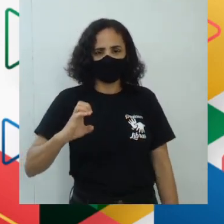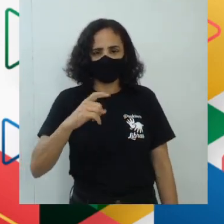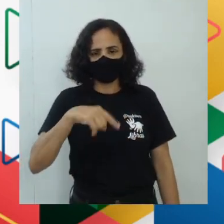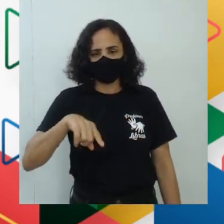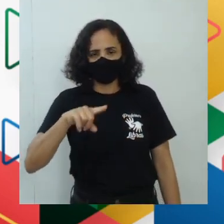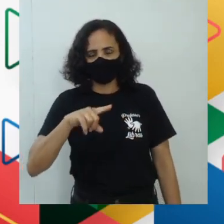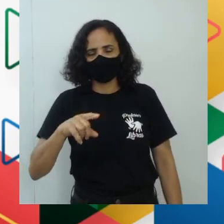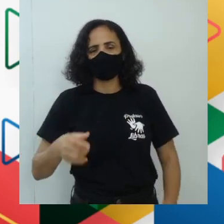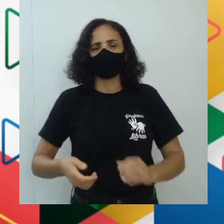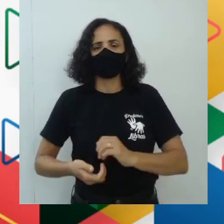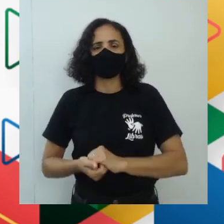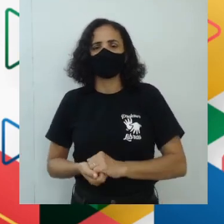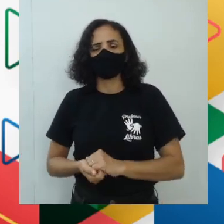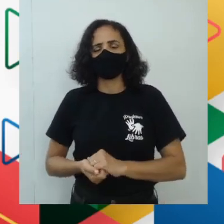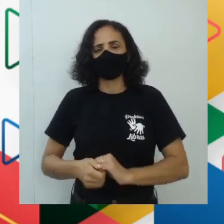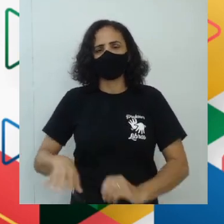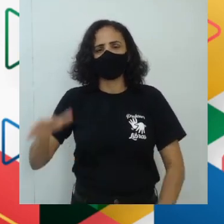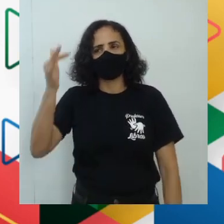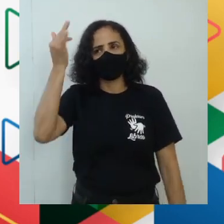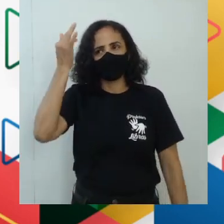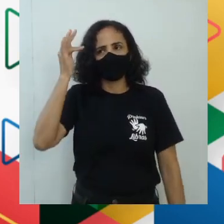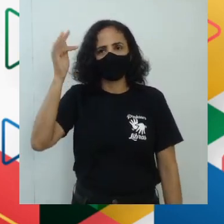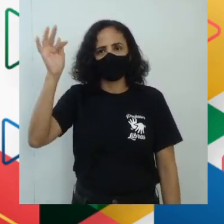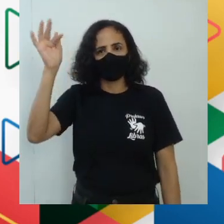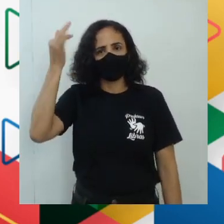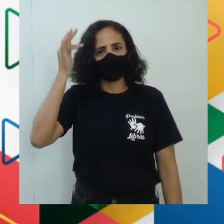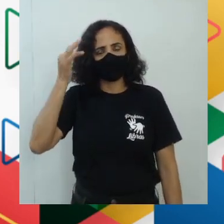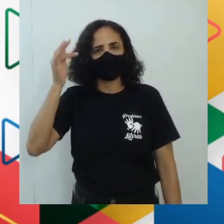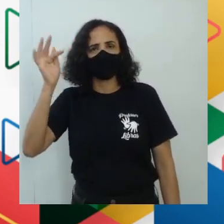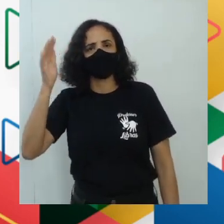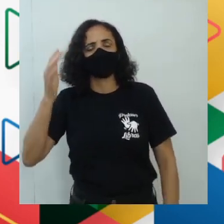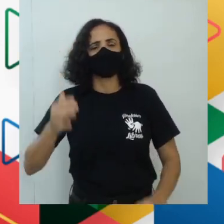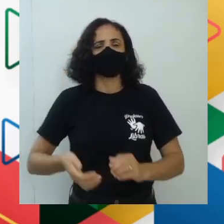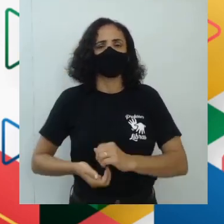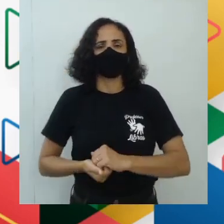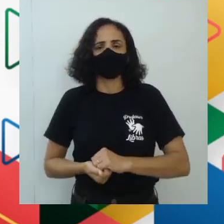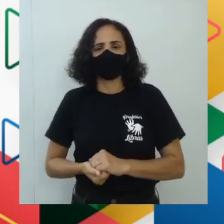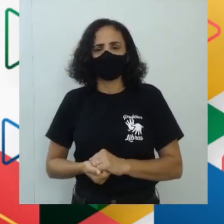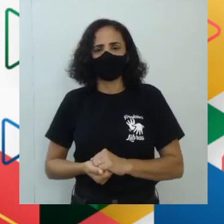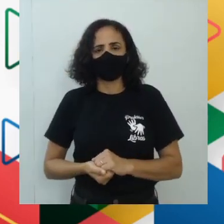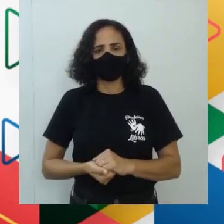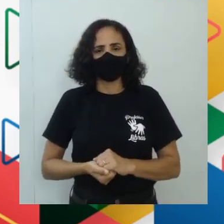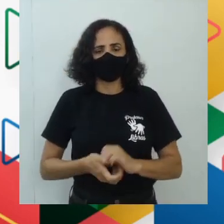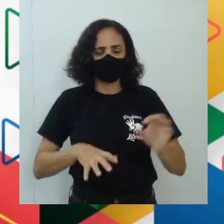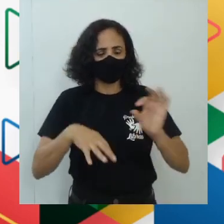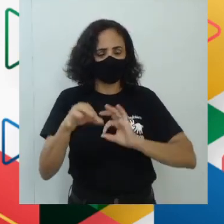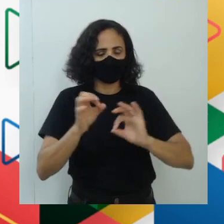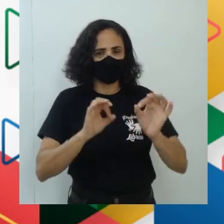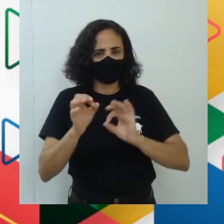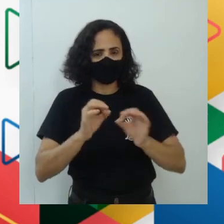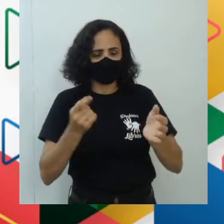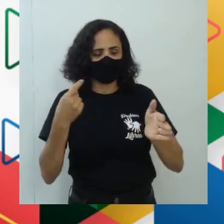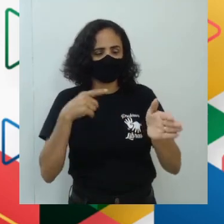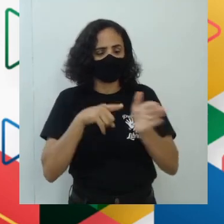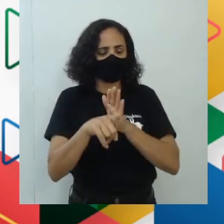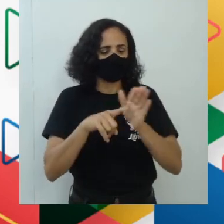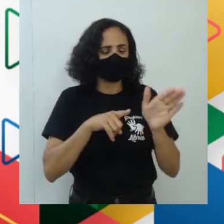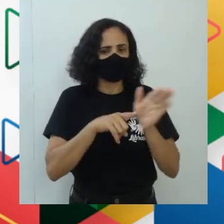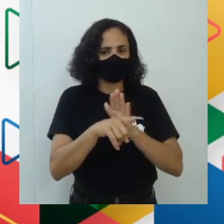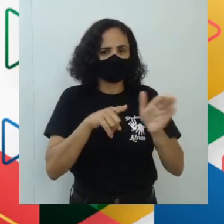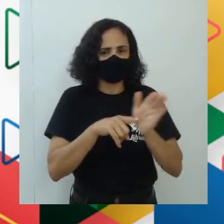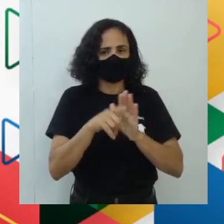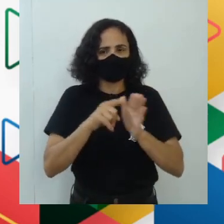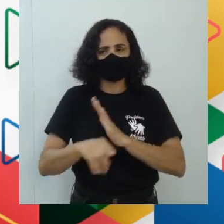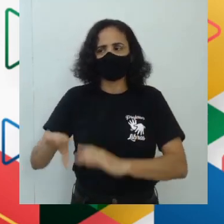Então, a filosofia, ela vai criar questões que a ciência precisa